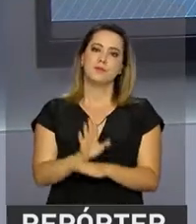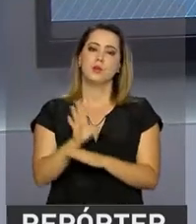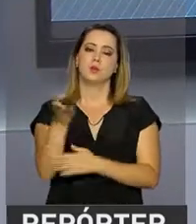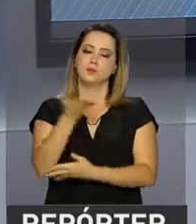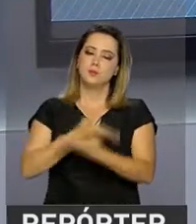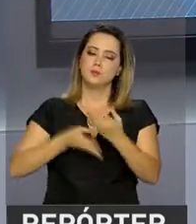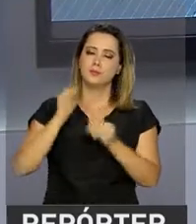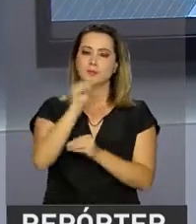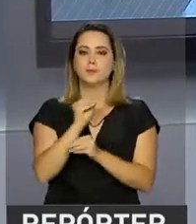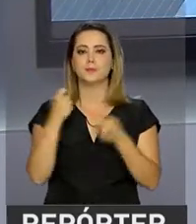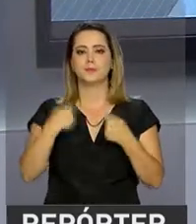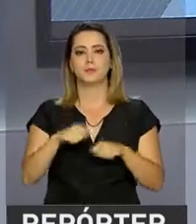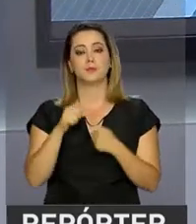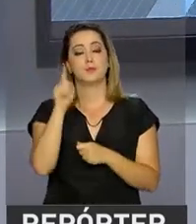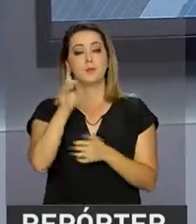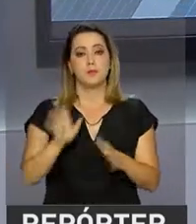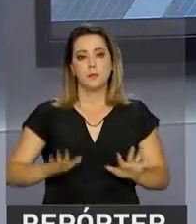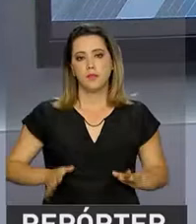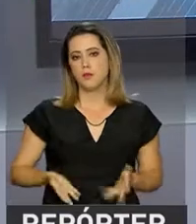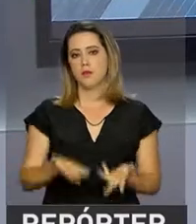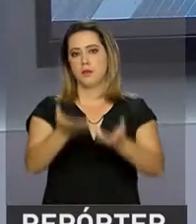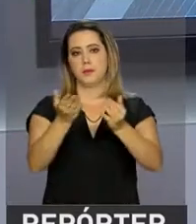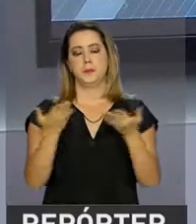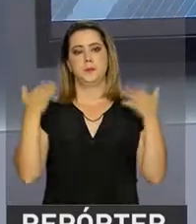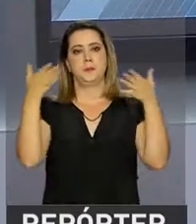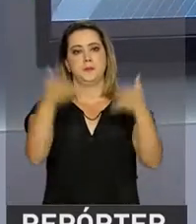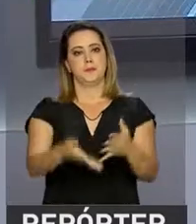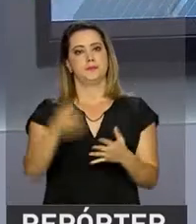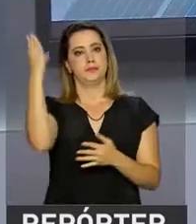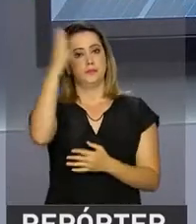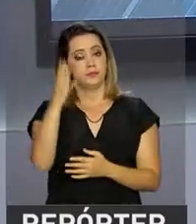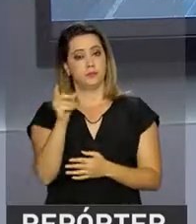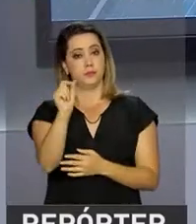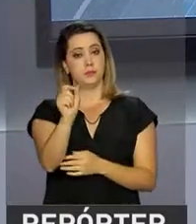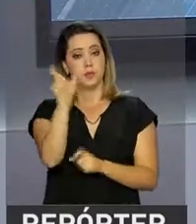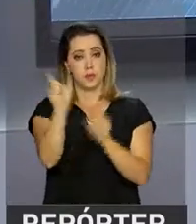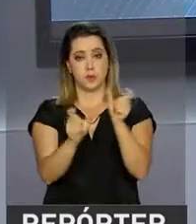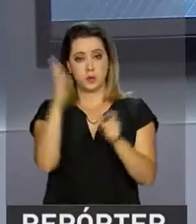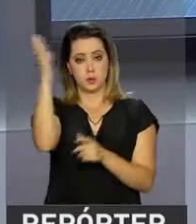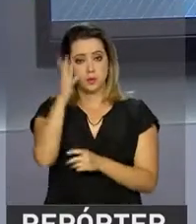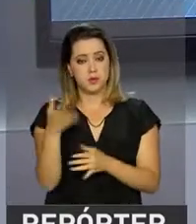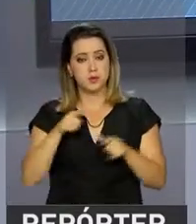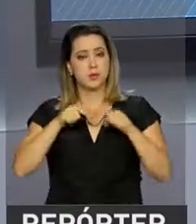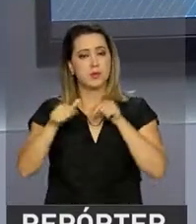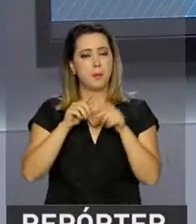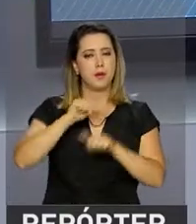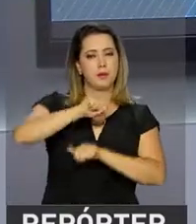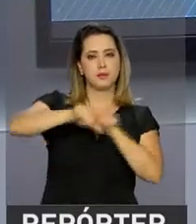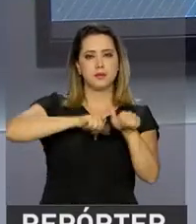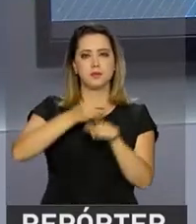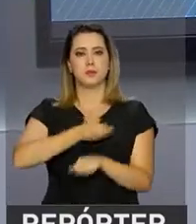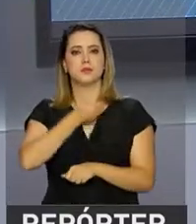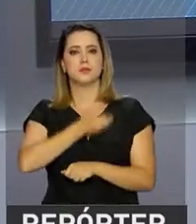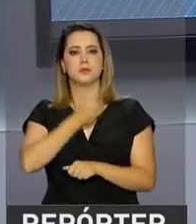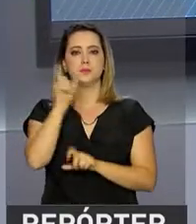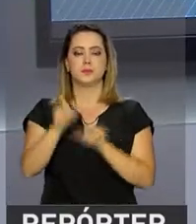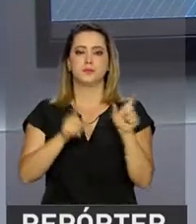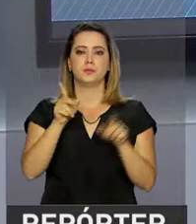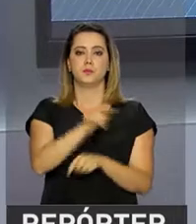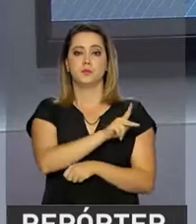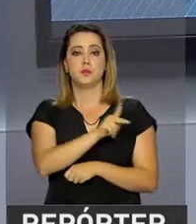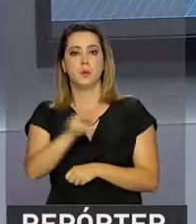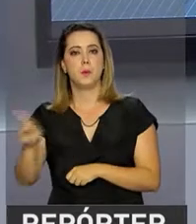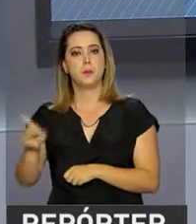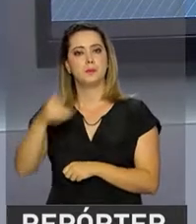amparar quem precisa. E para incentivar a participação dos brasileiros em ações que transformam a vida das pessoas